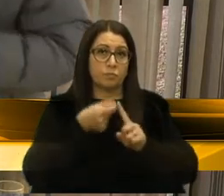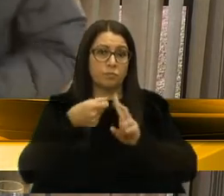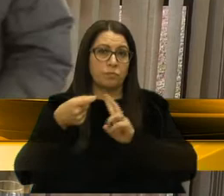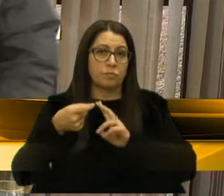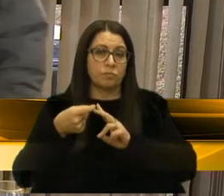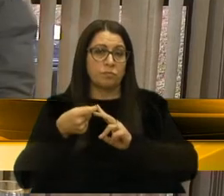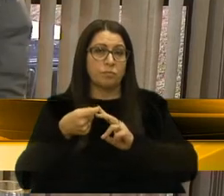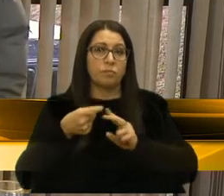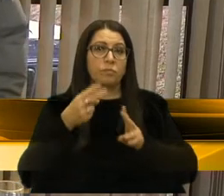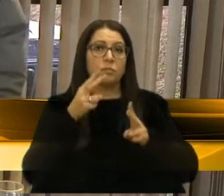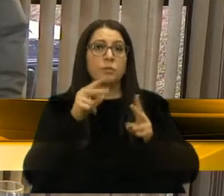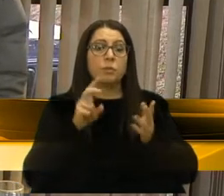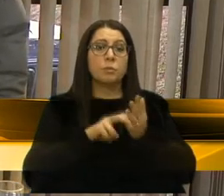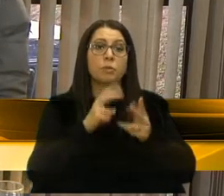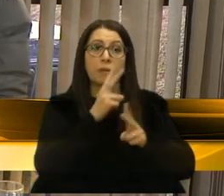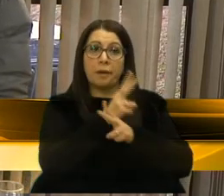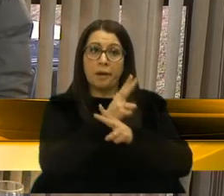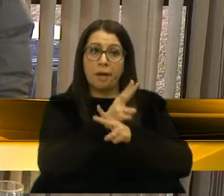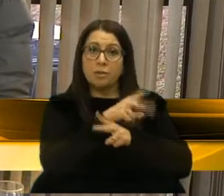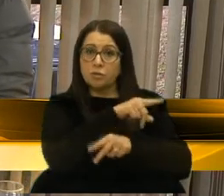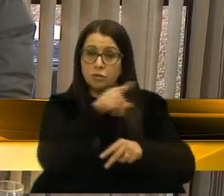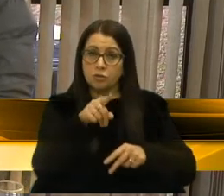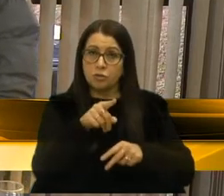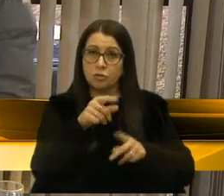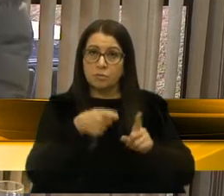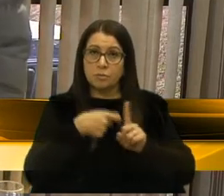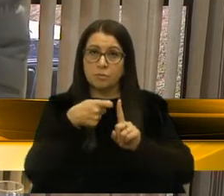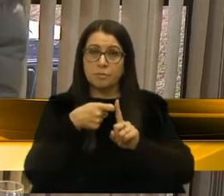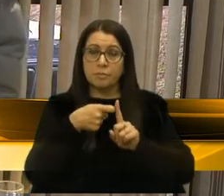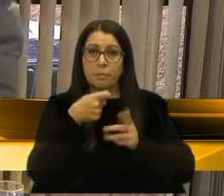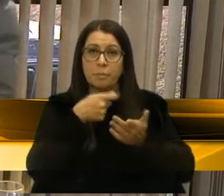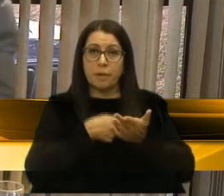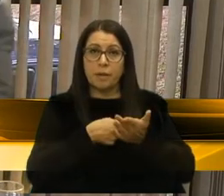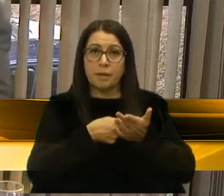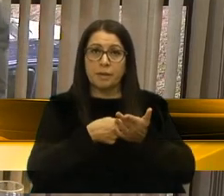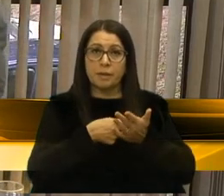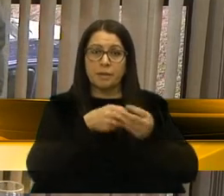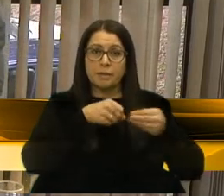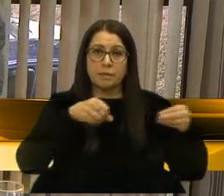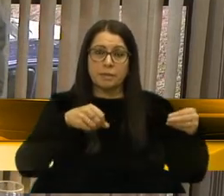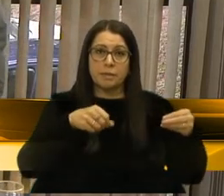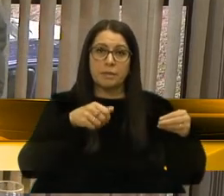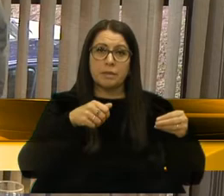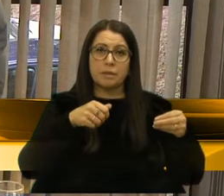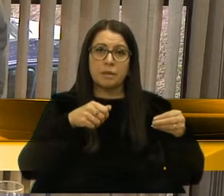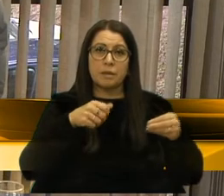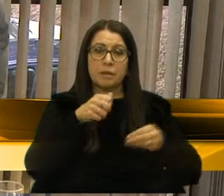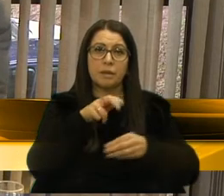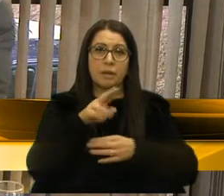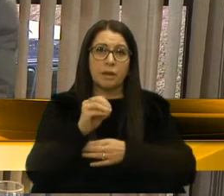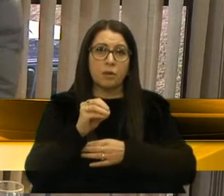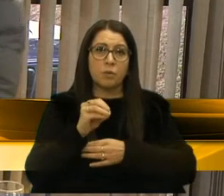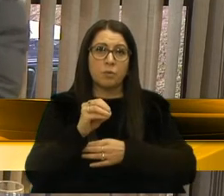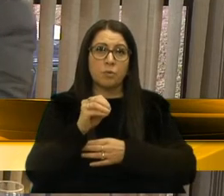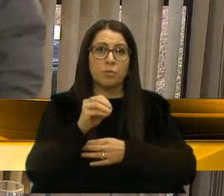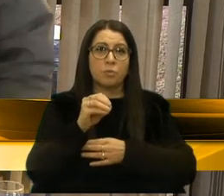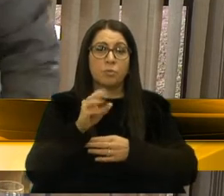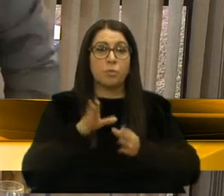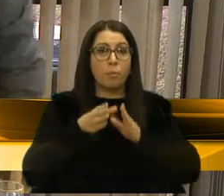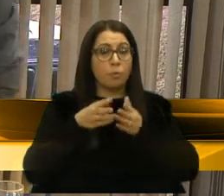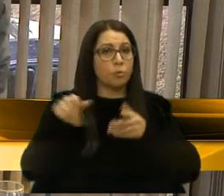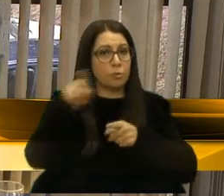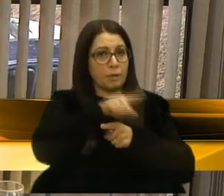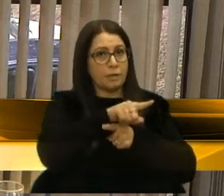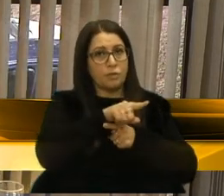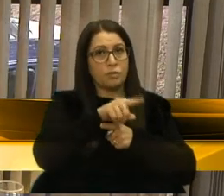Econômica Federal, financiamento para a indenização das terras do sítio aeroportuário de 30 milhões. Falo isso